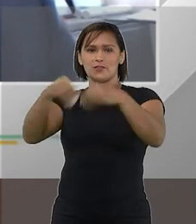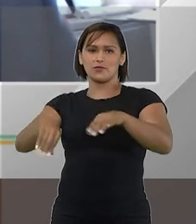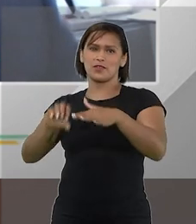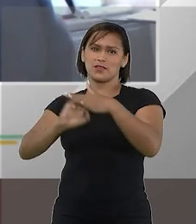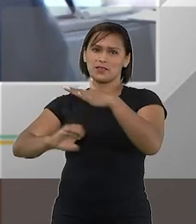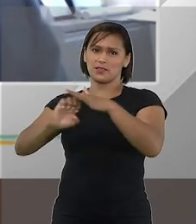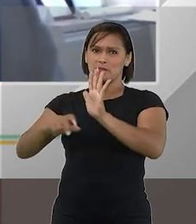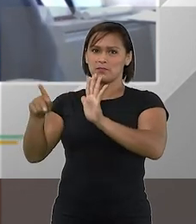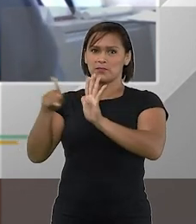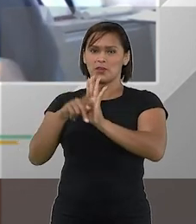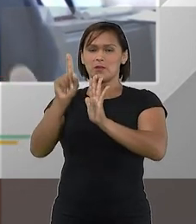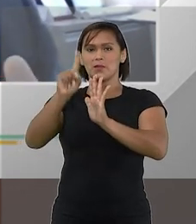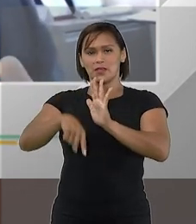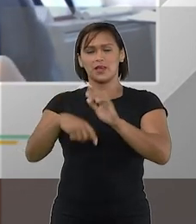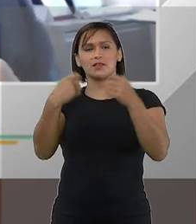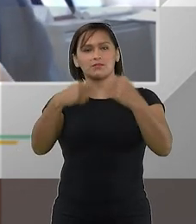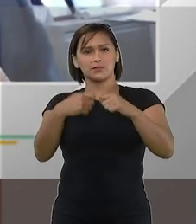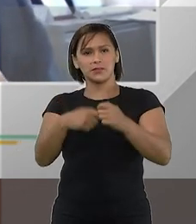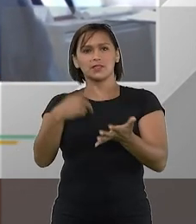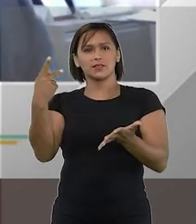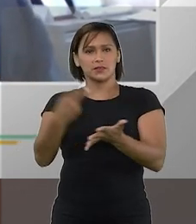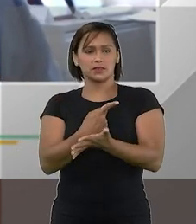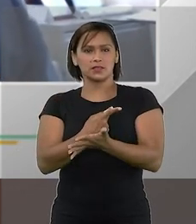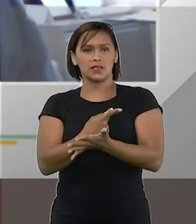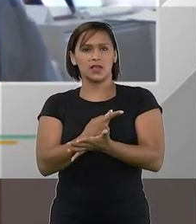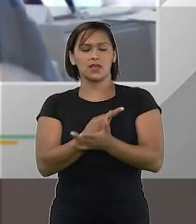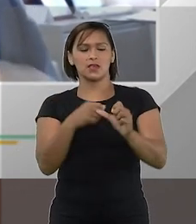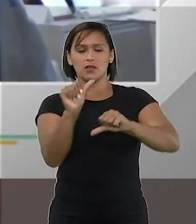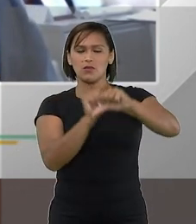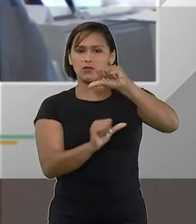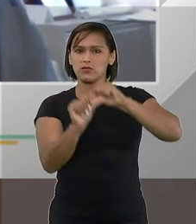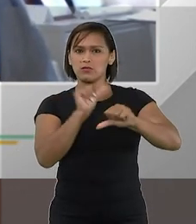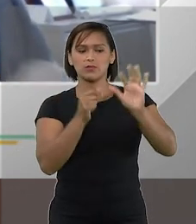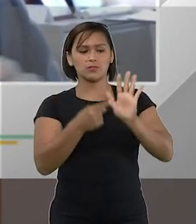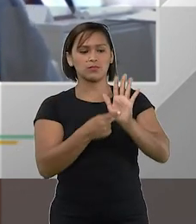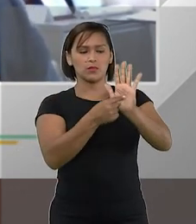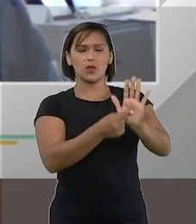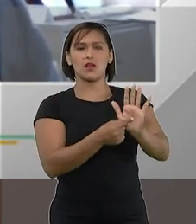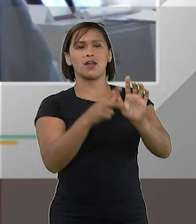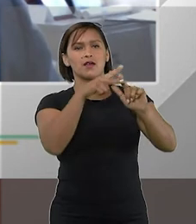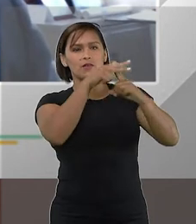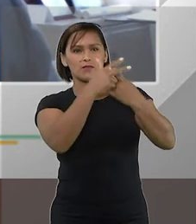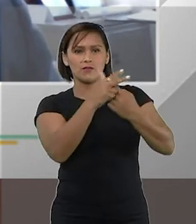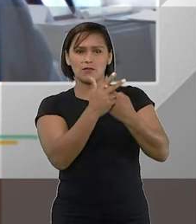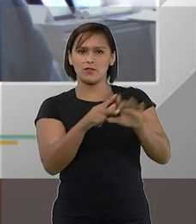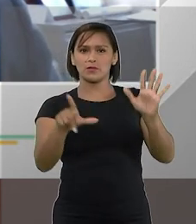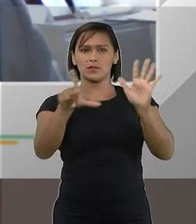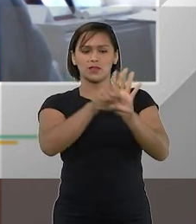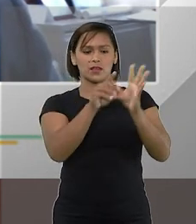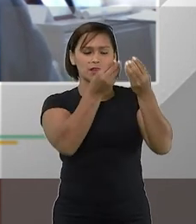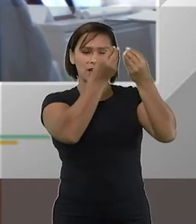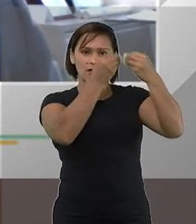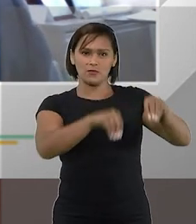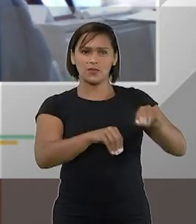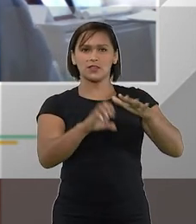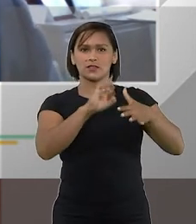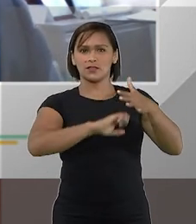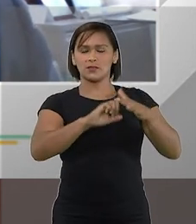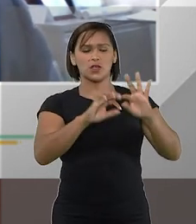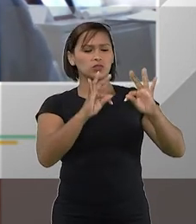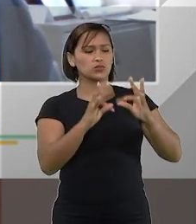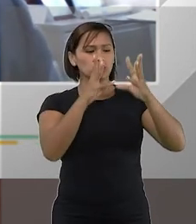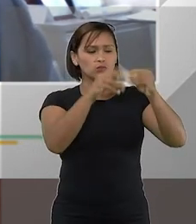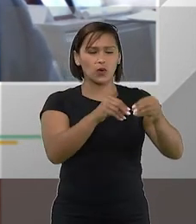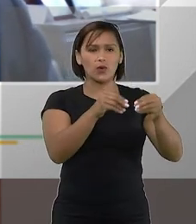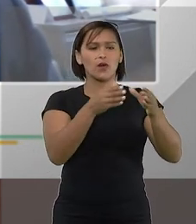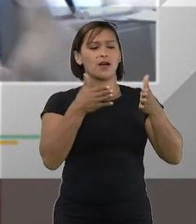falência e a falência ela tem que ser efetiva então as modificações trazidas pela reforma em relação a falência são todas